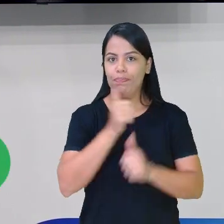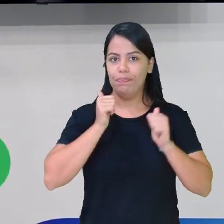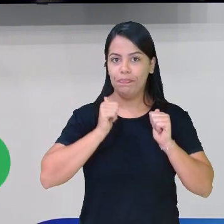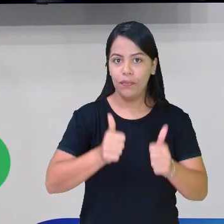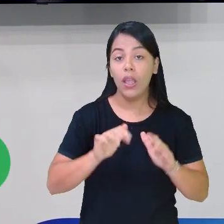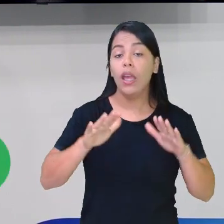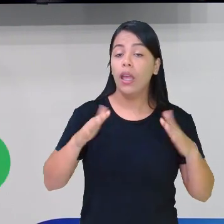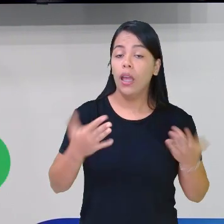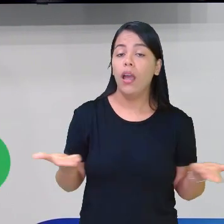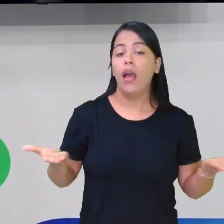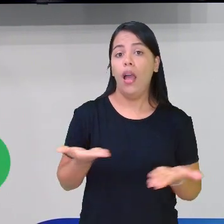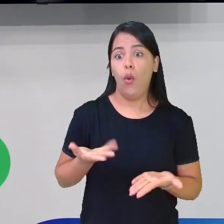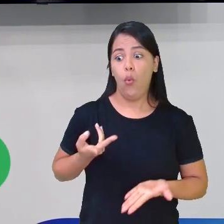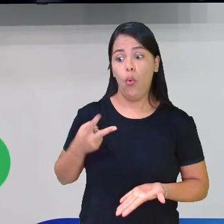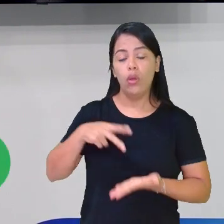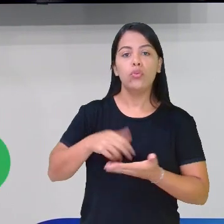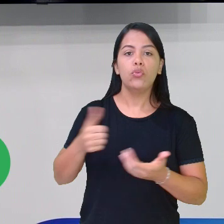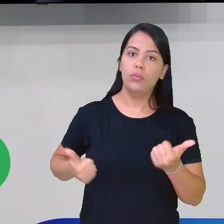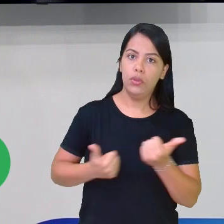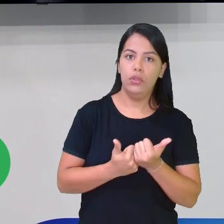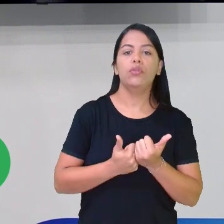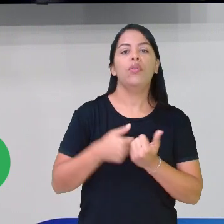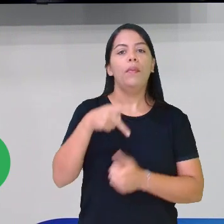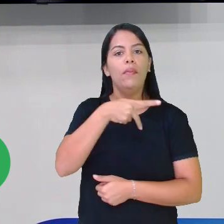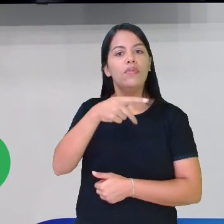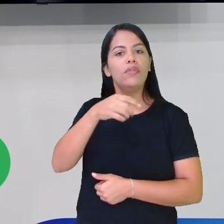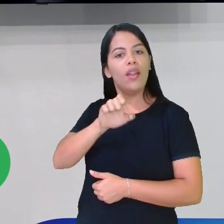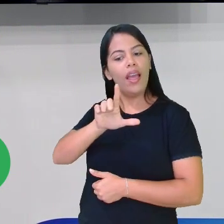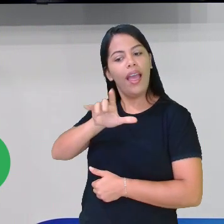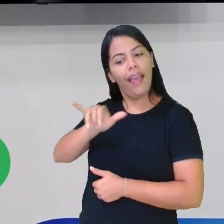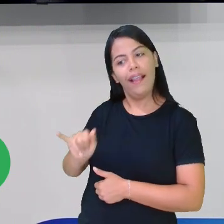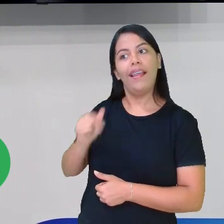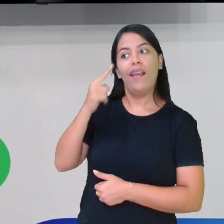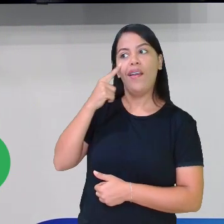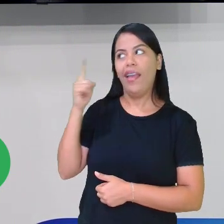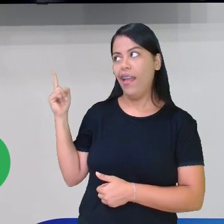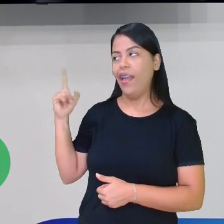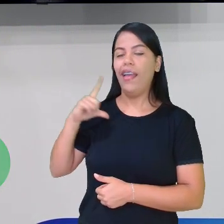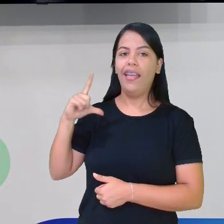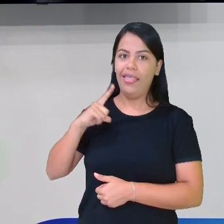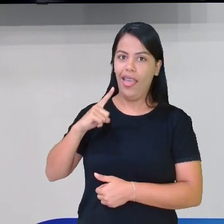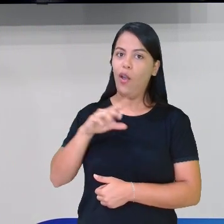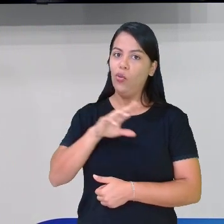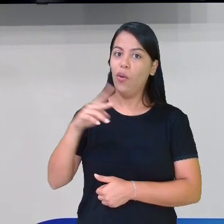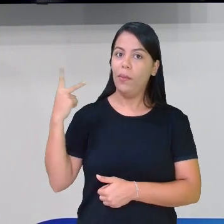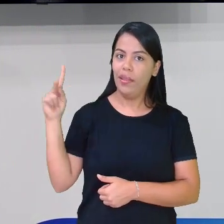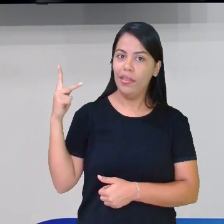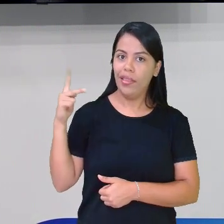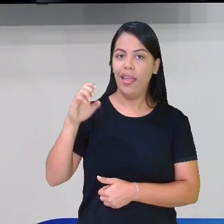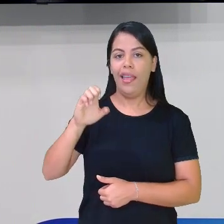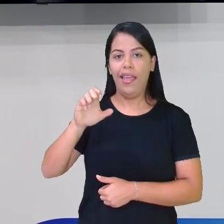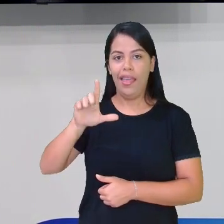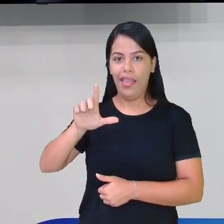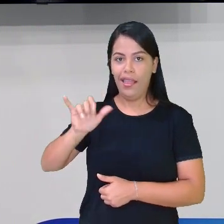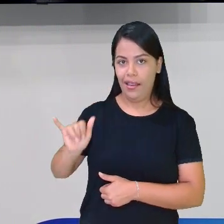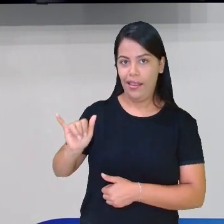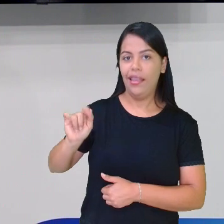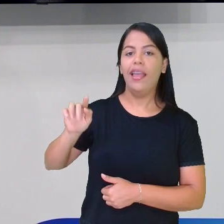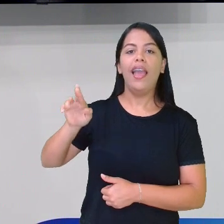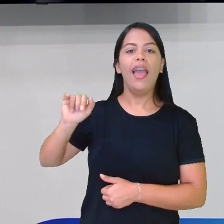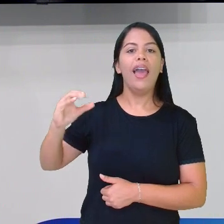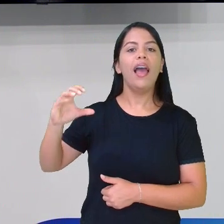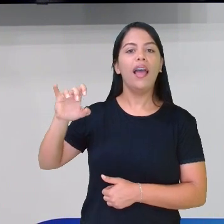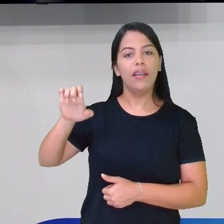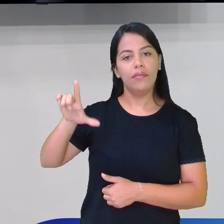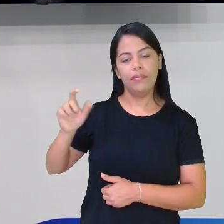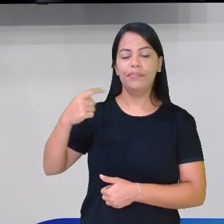tá? Eu estou aqui no lugar da professora Eli, olha, tem até o nome da professora, a Graciele, tá? Então a gente vai